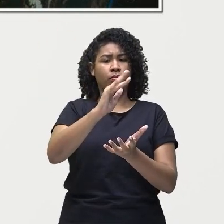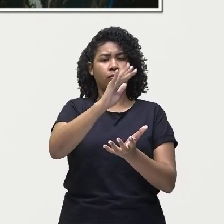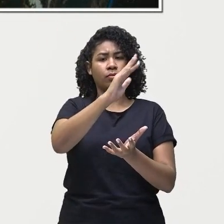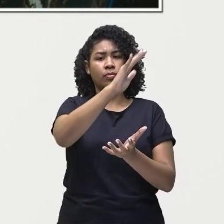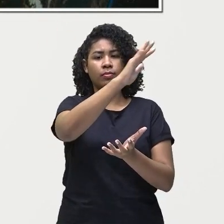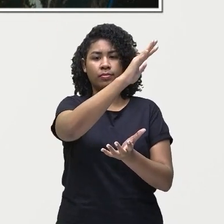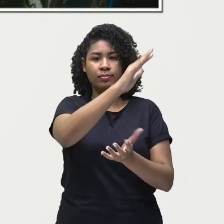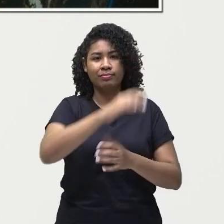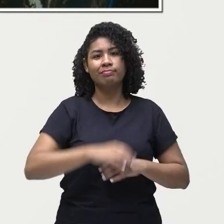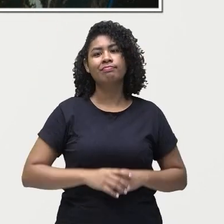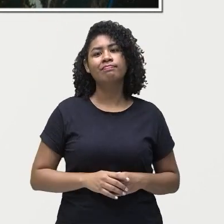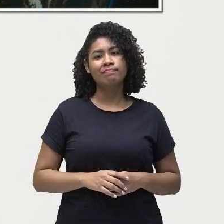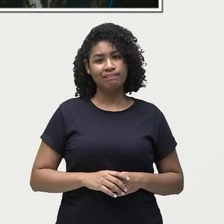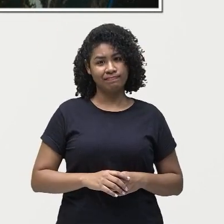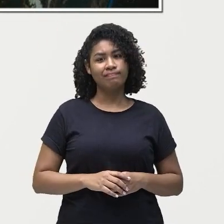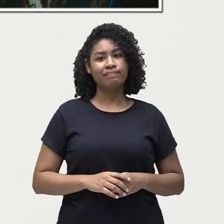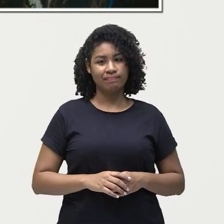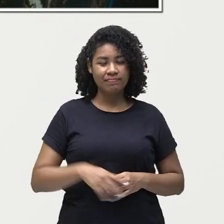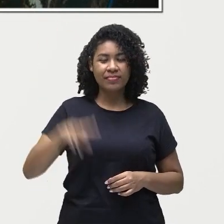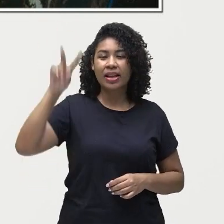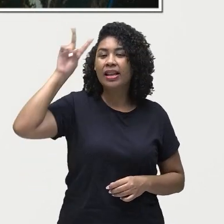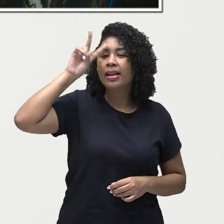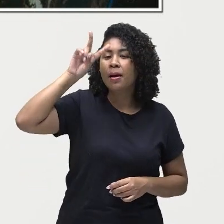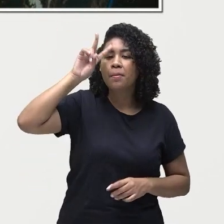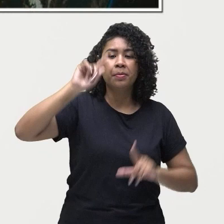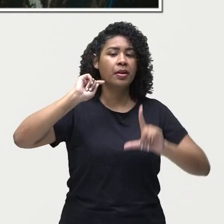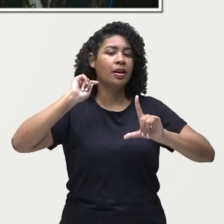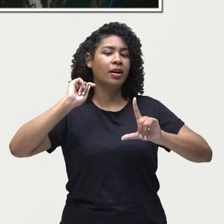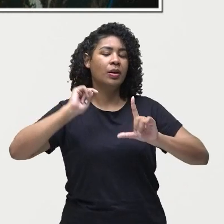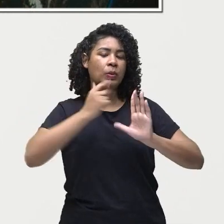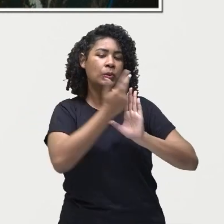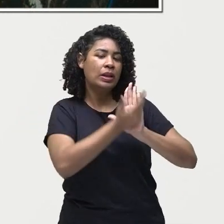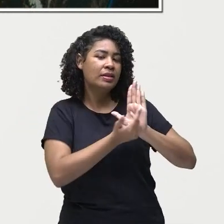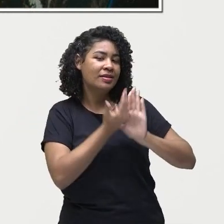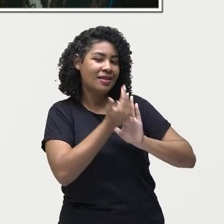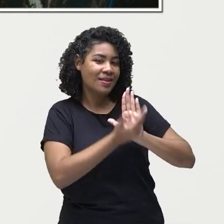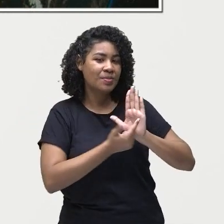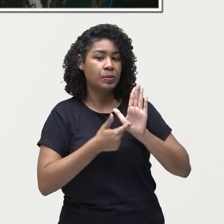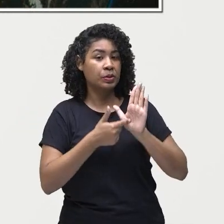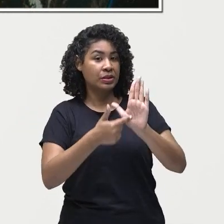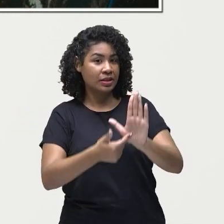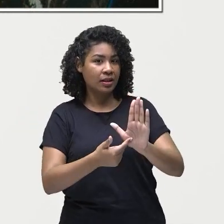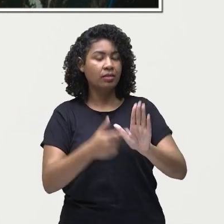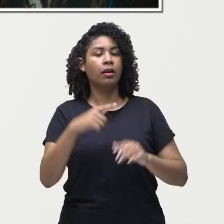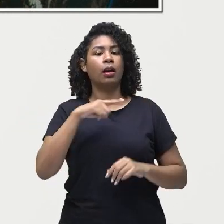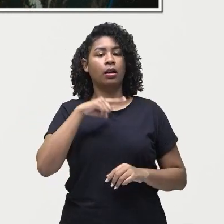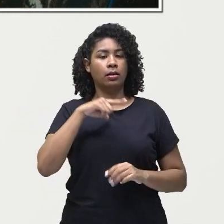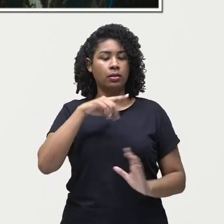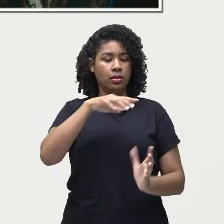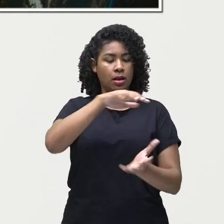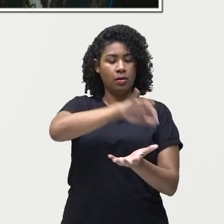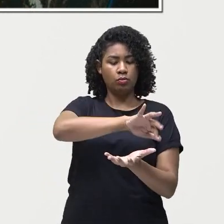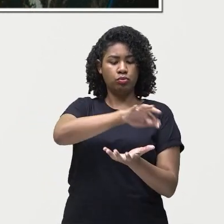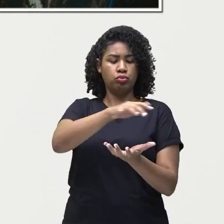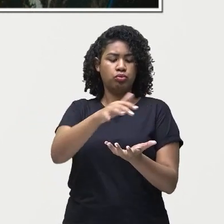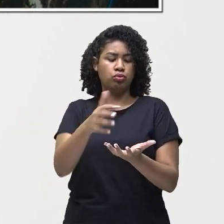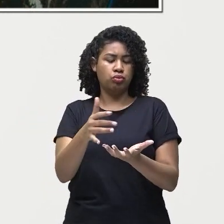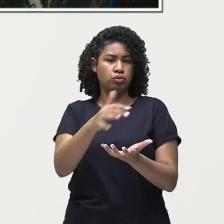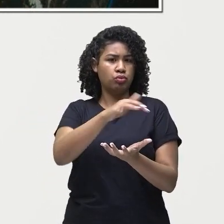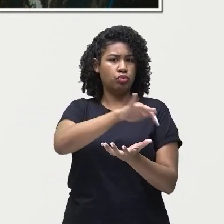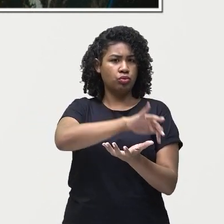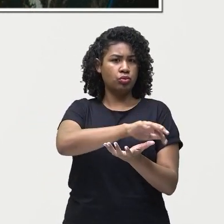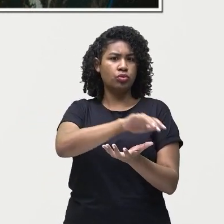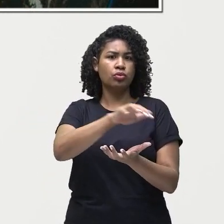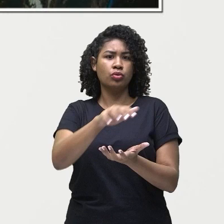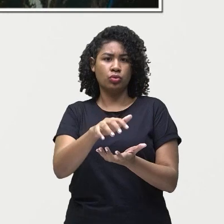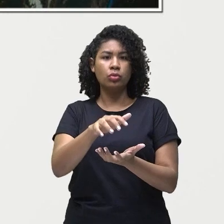gente viu no desenho que alguma que a a a camada de gases do efeito estufa ela